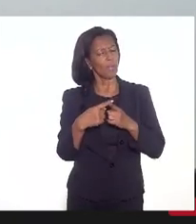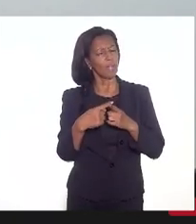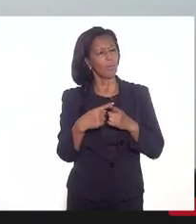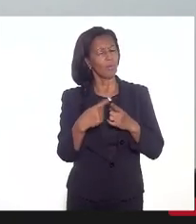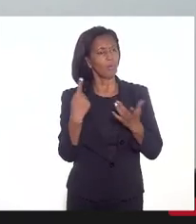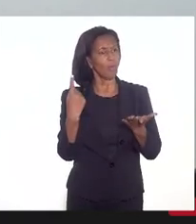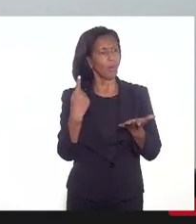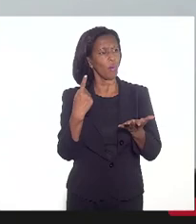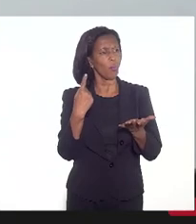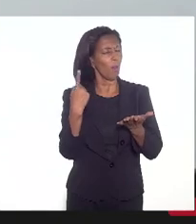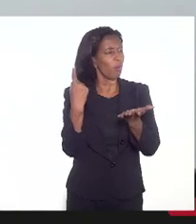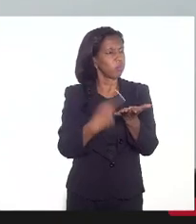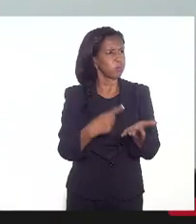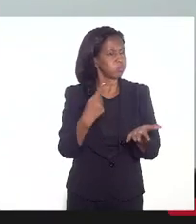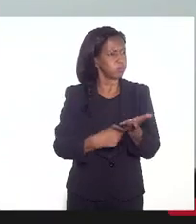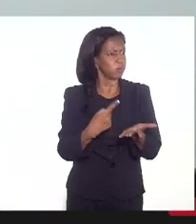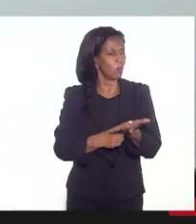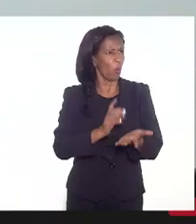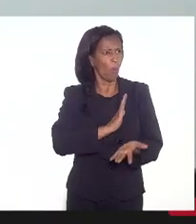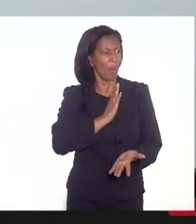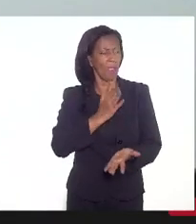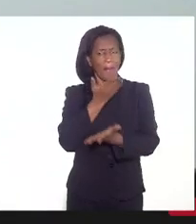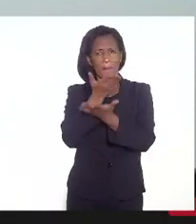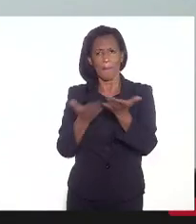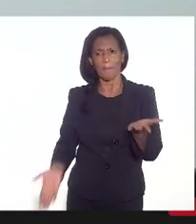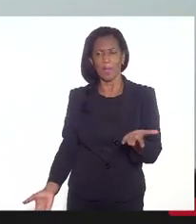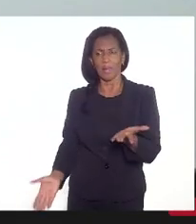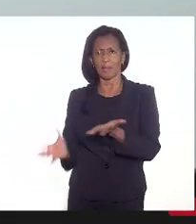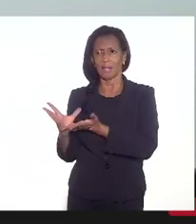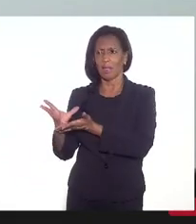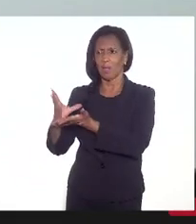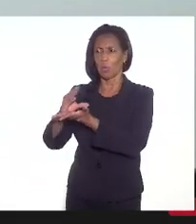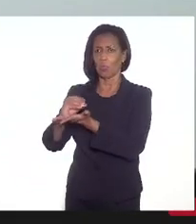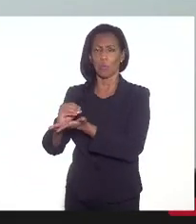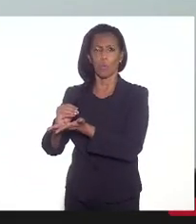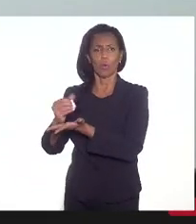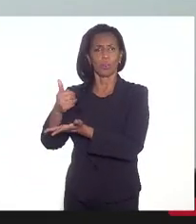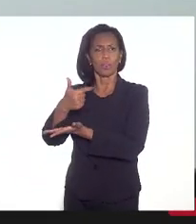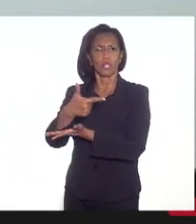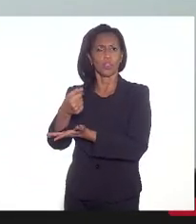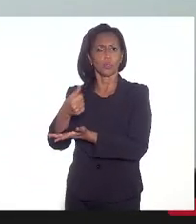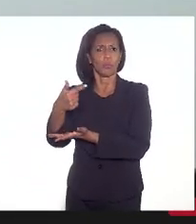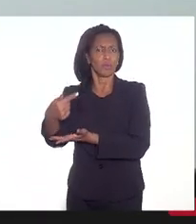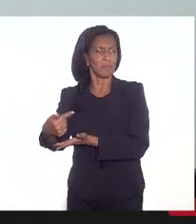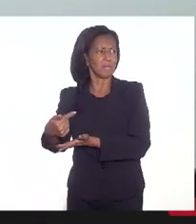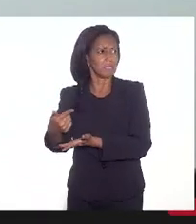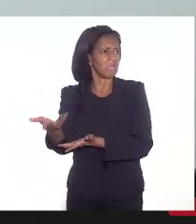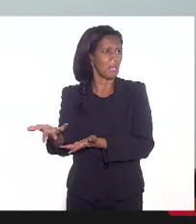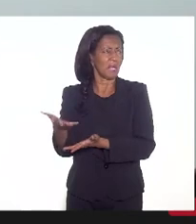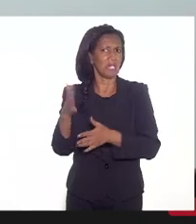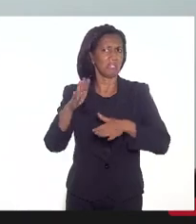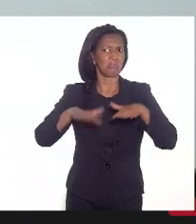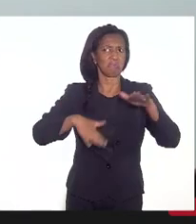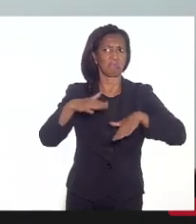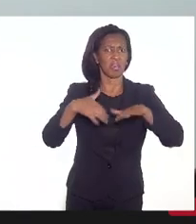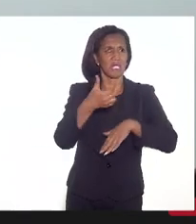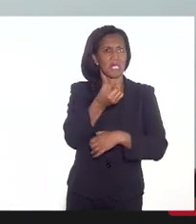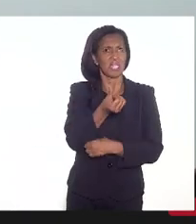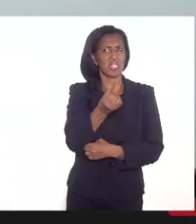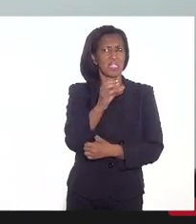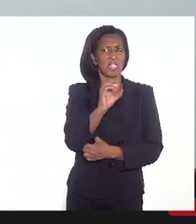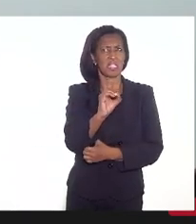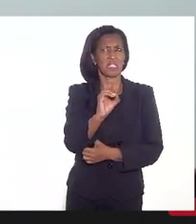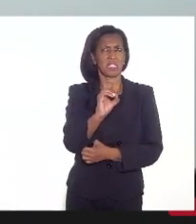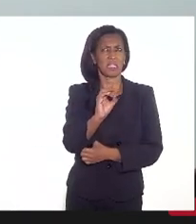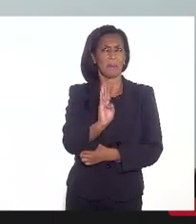feito, as perdas acumuladas desde 2017 são enormes, eu não sei, talvez na casa de 60 bilhões de